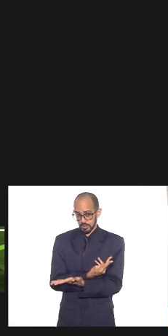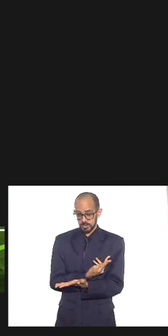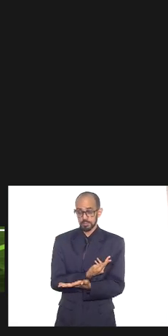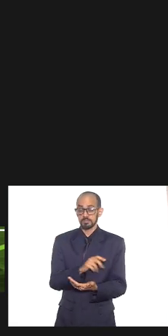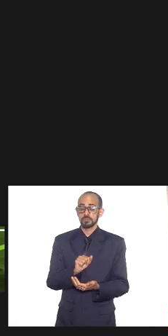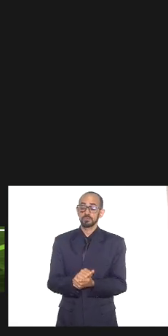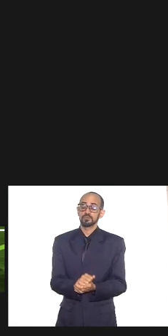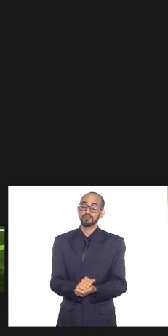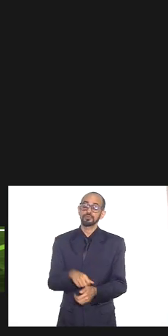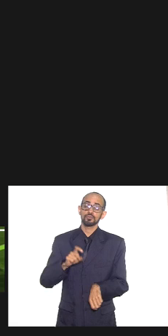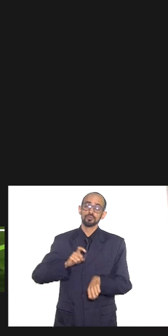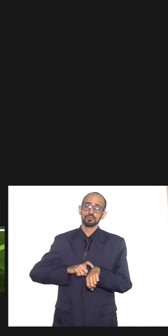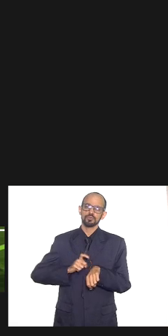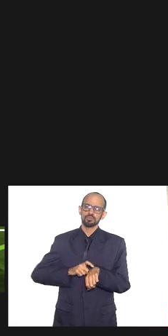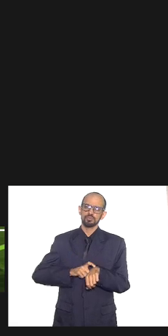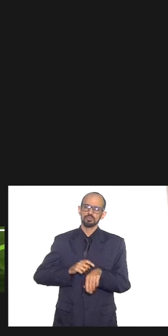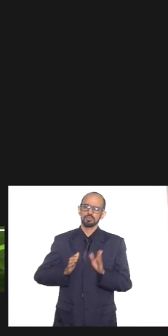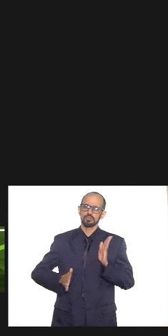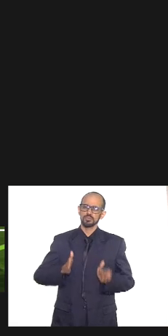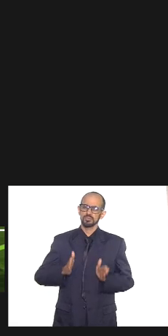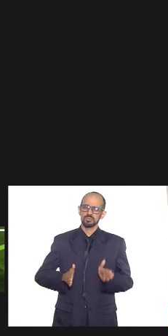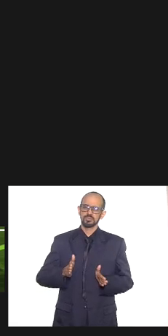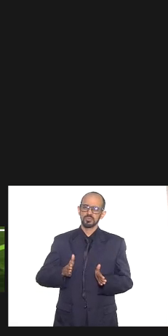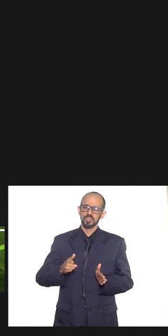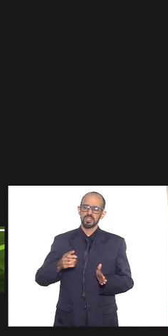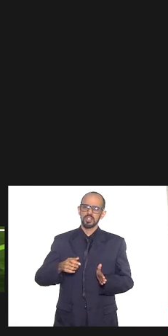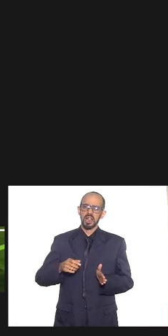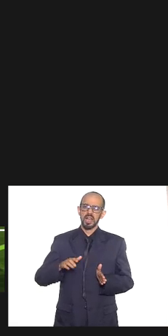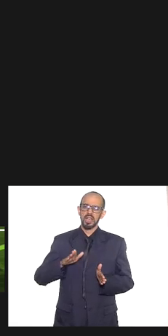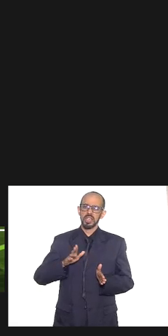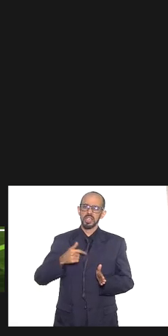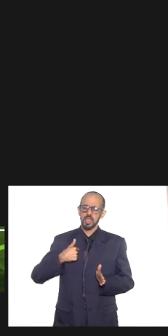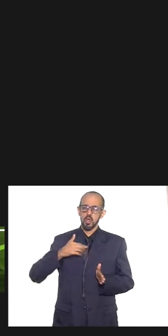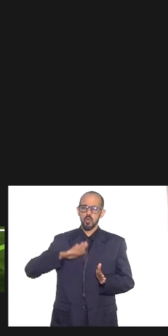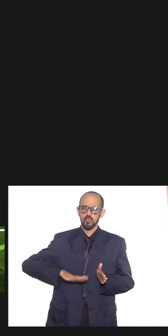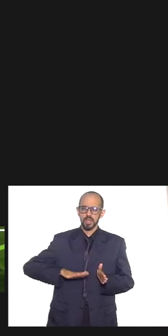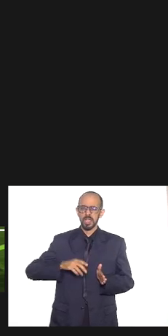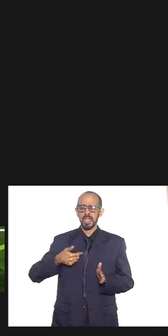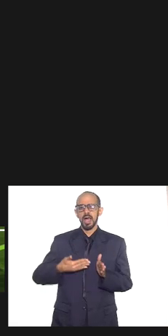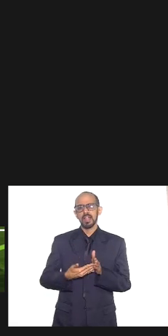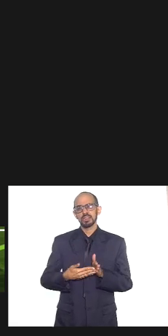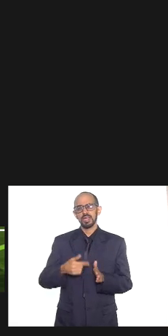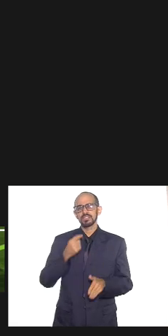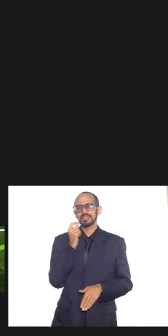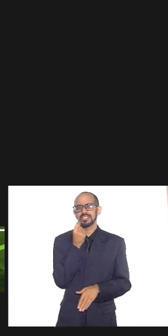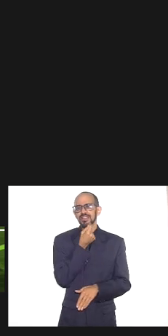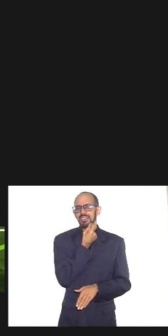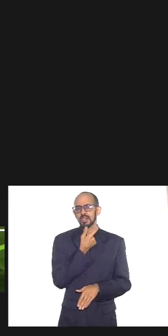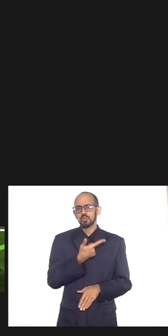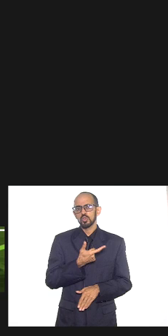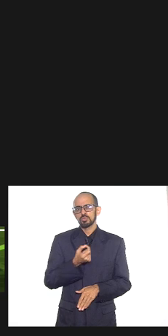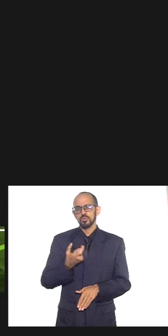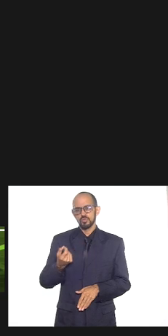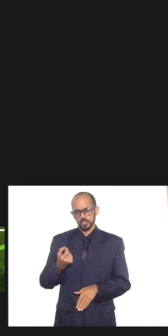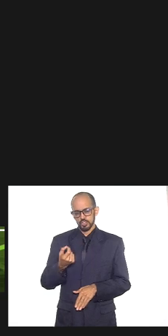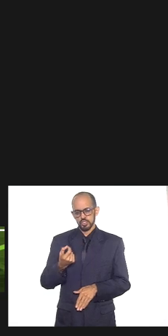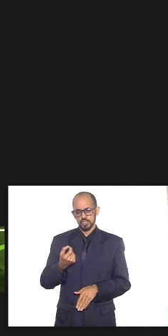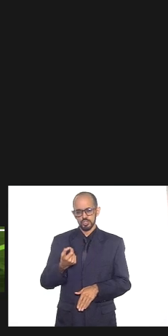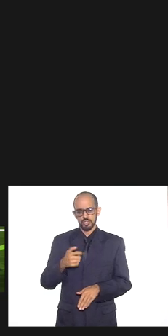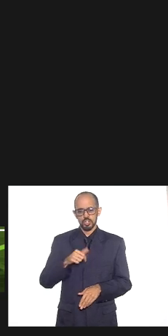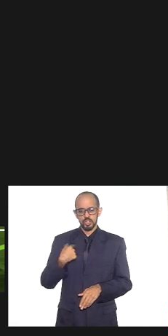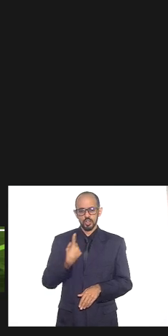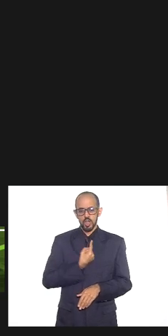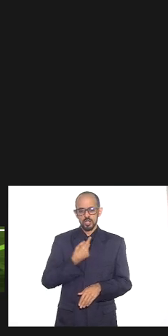menos no nosso período até lá permaneci até em torno de setembro de 2020 nós